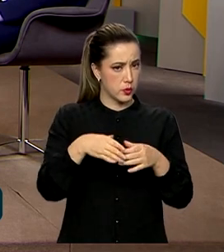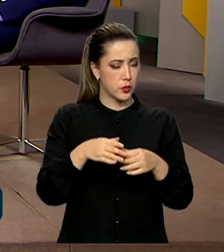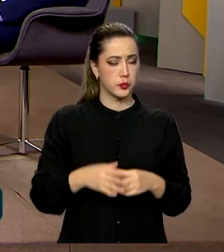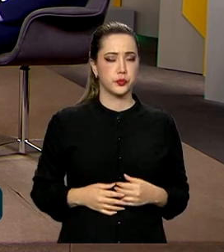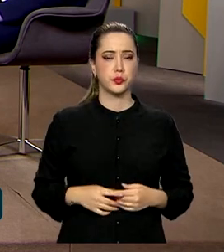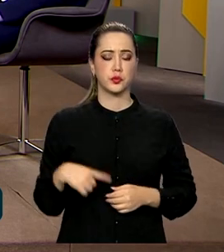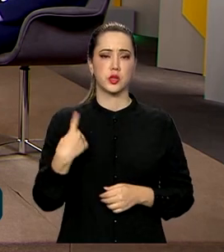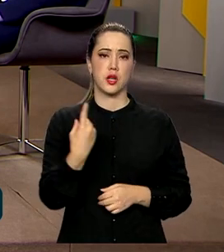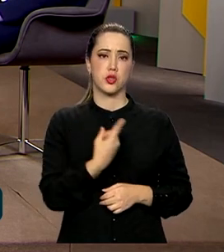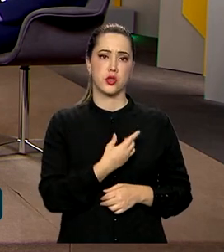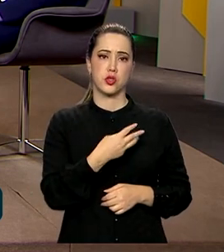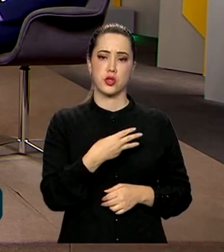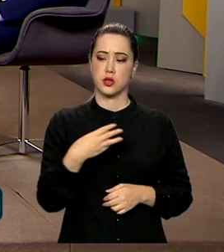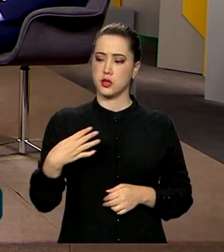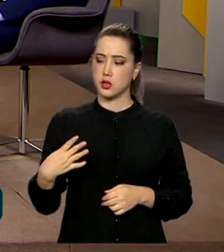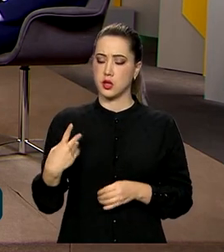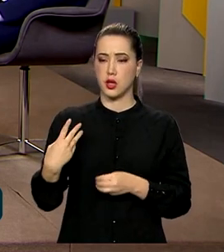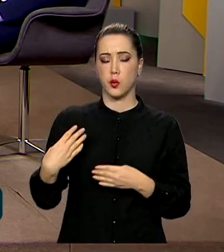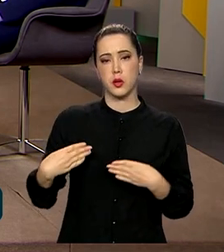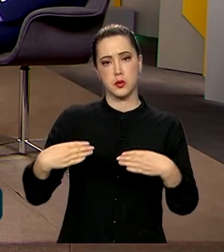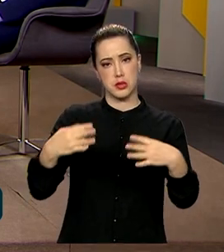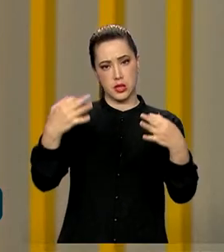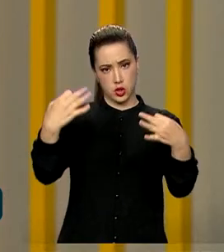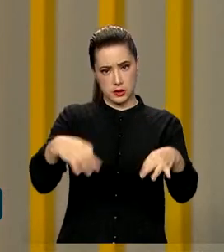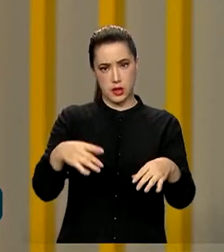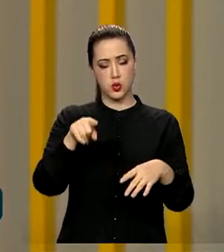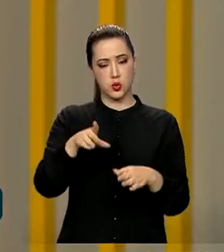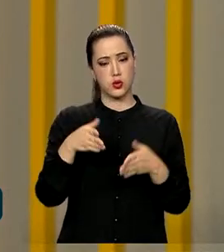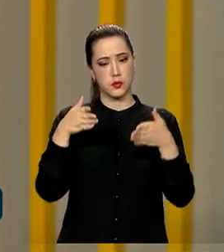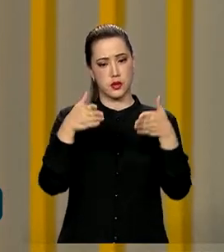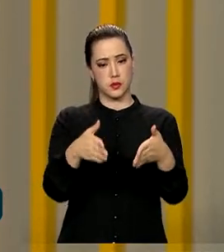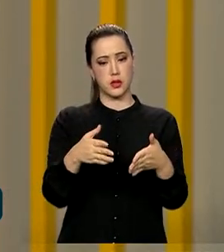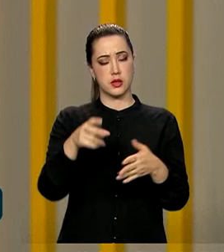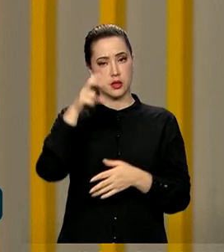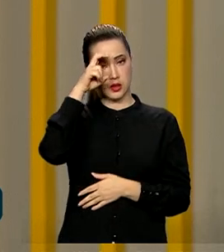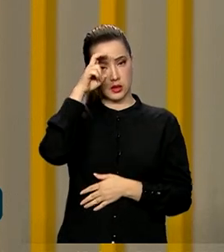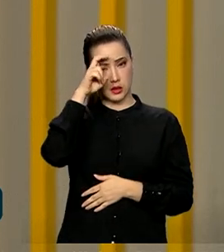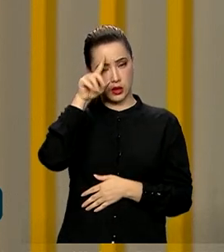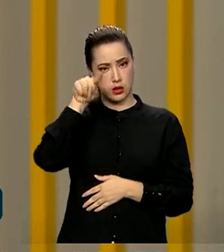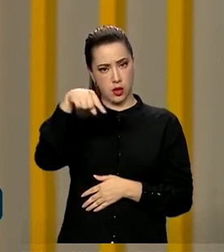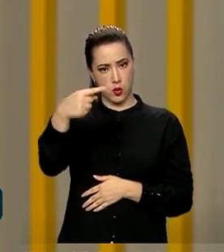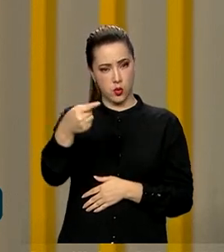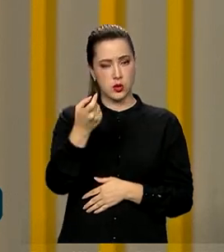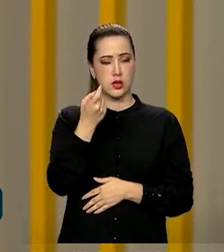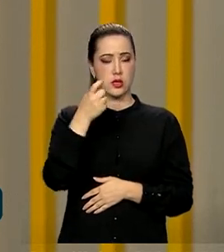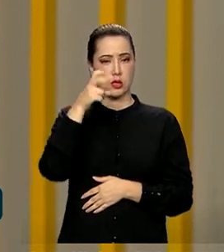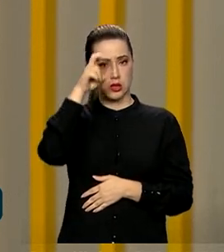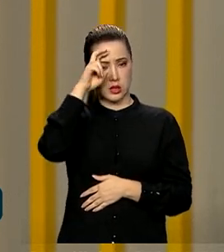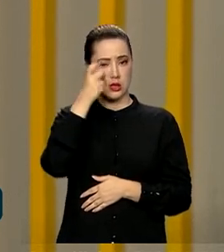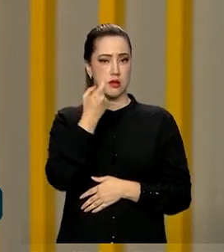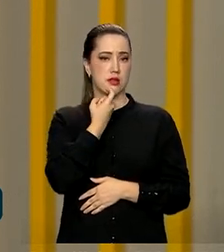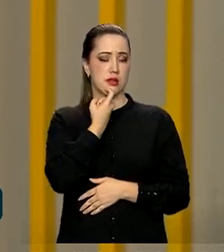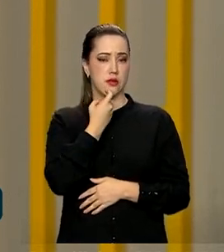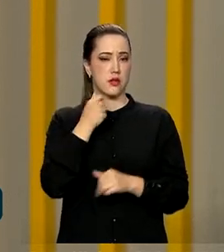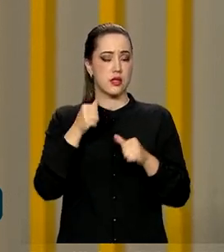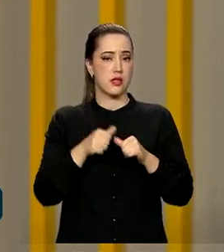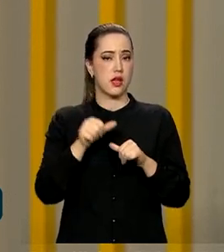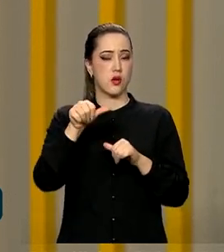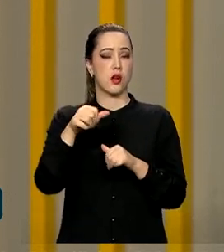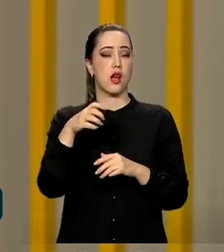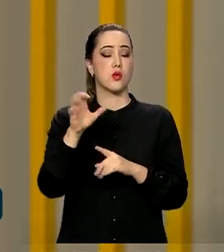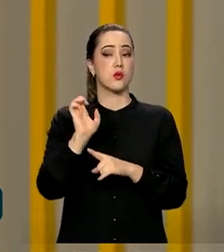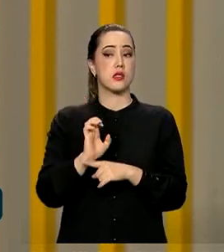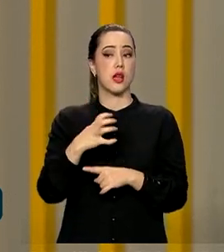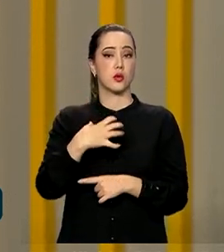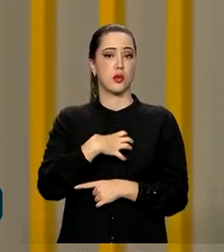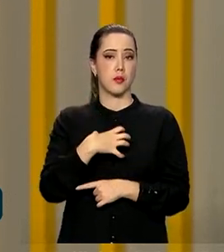temos 34 ministérios confirmados na quinta-feira e na próxima quinta e sexta-feira na Bahia. Vão